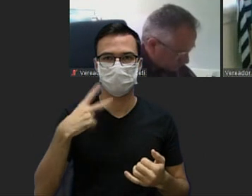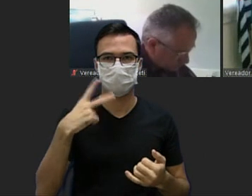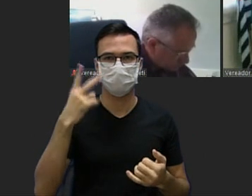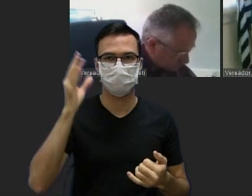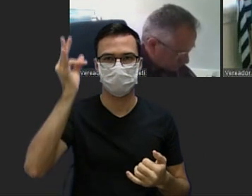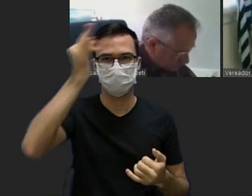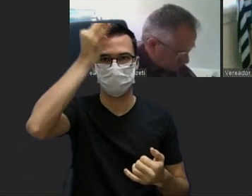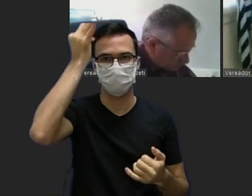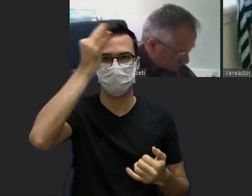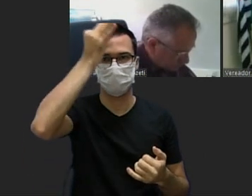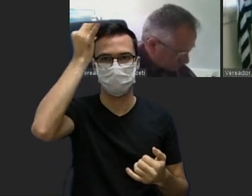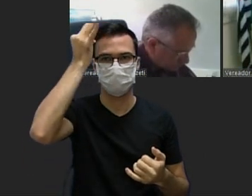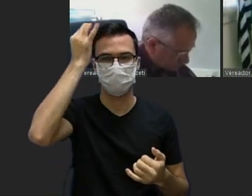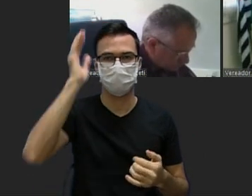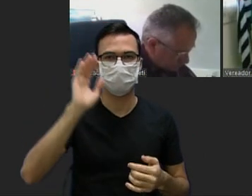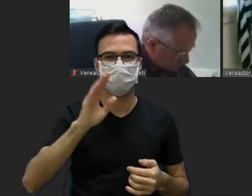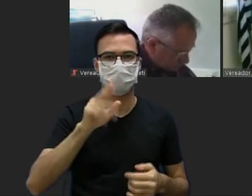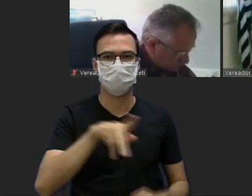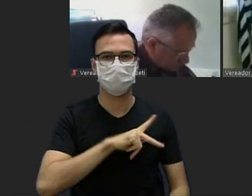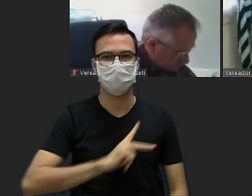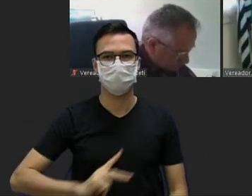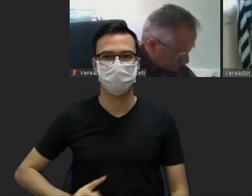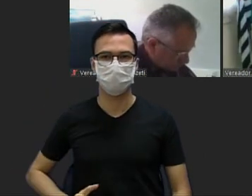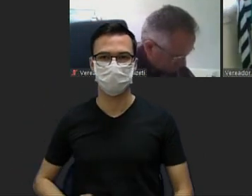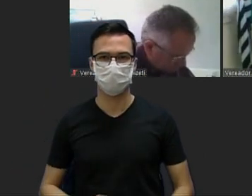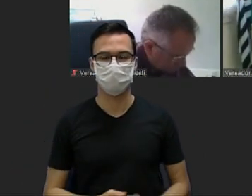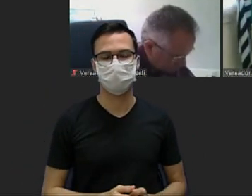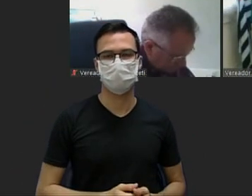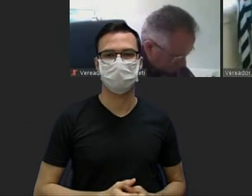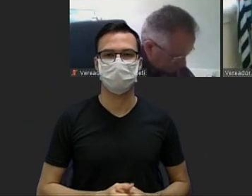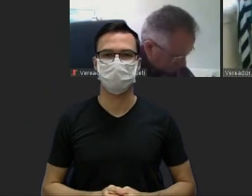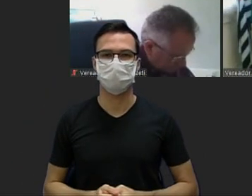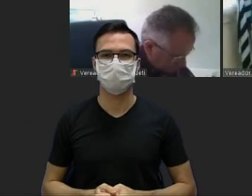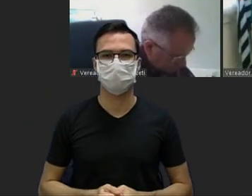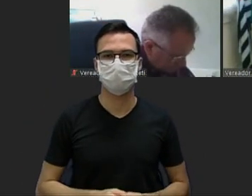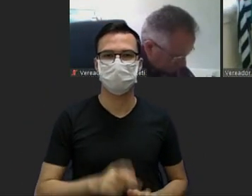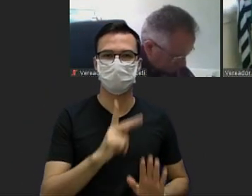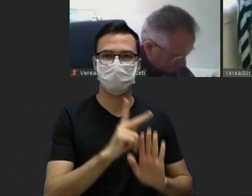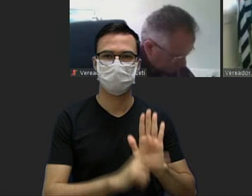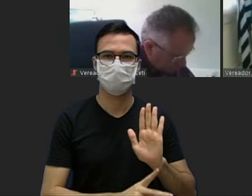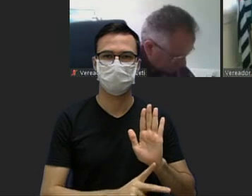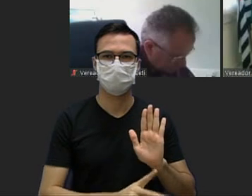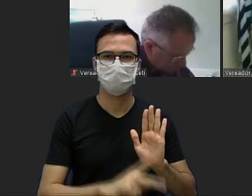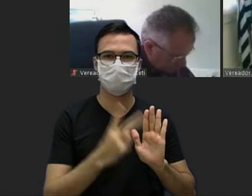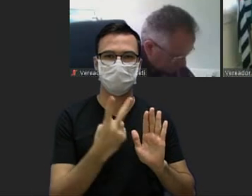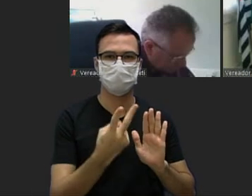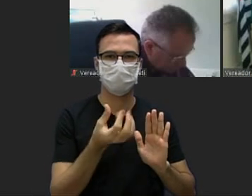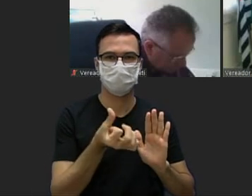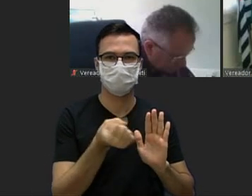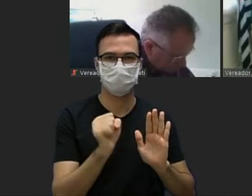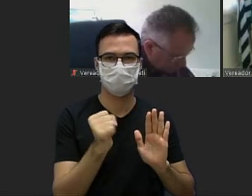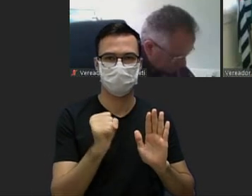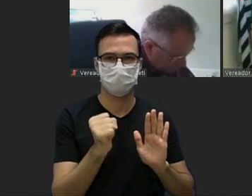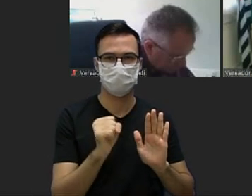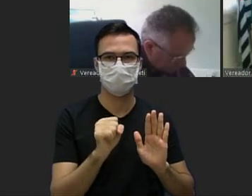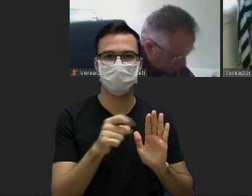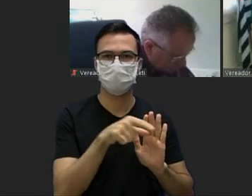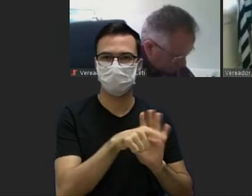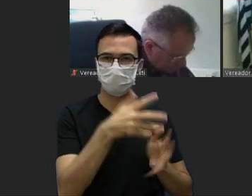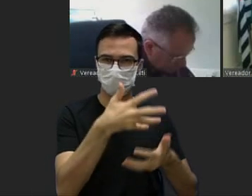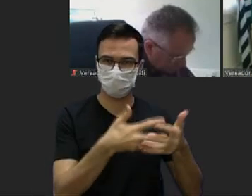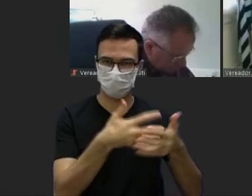Pérez seu presidente o projeto 268 que está